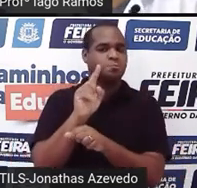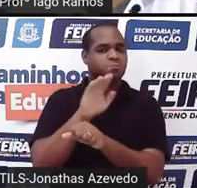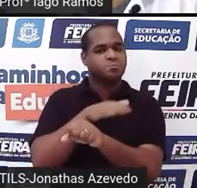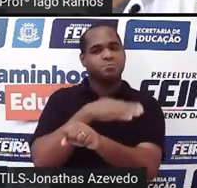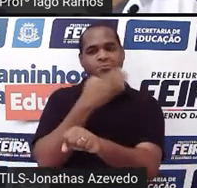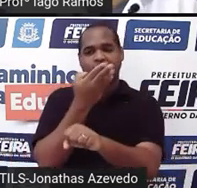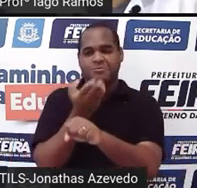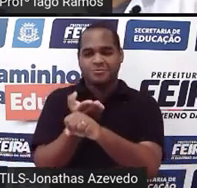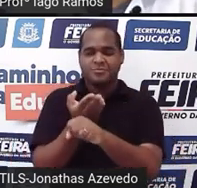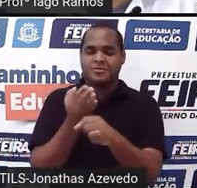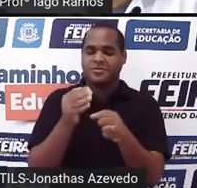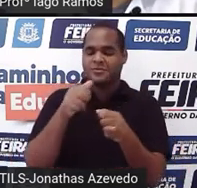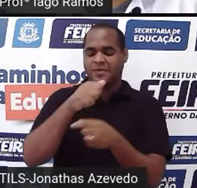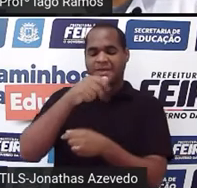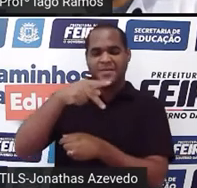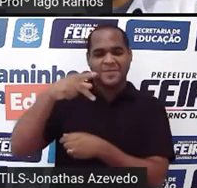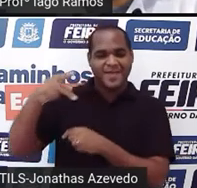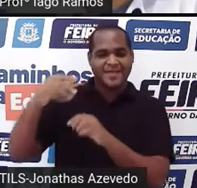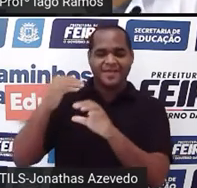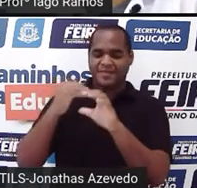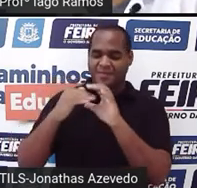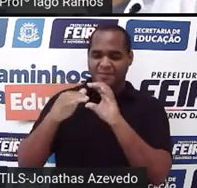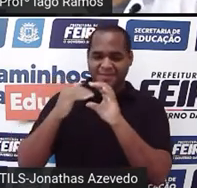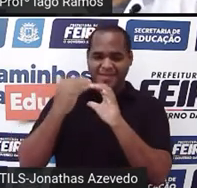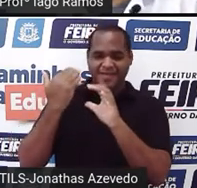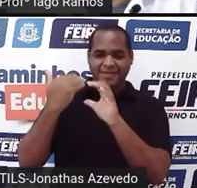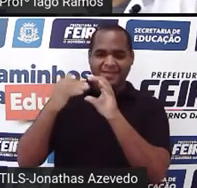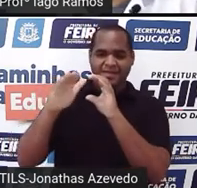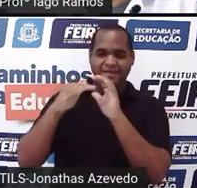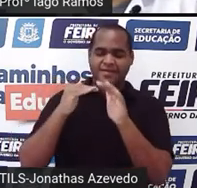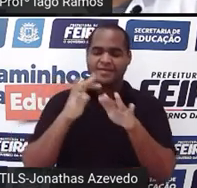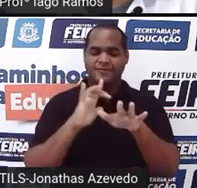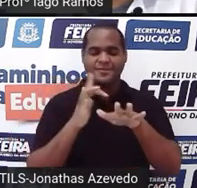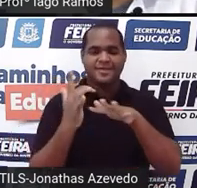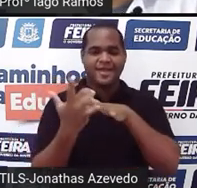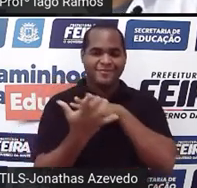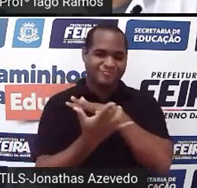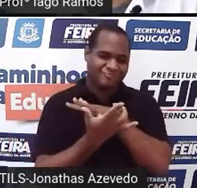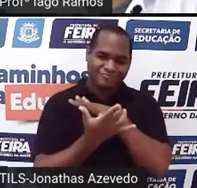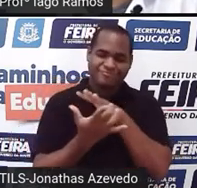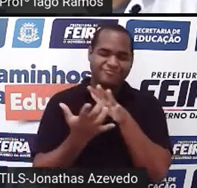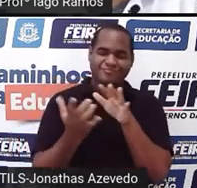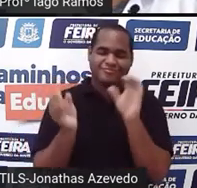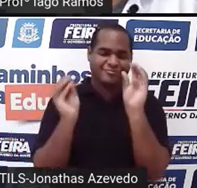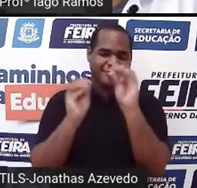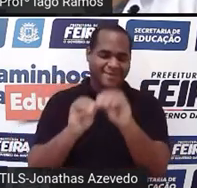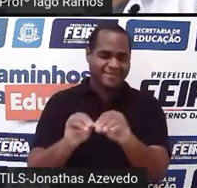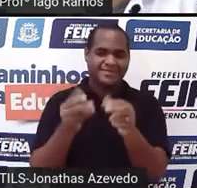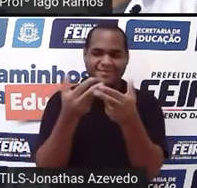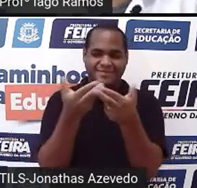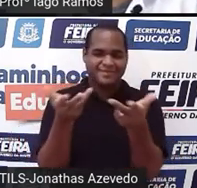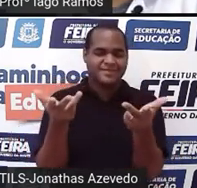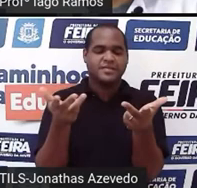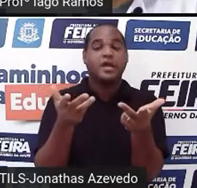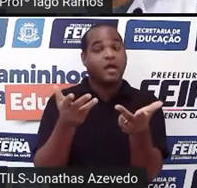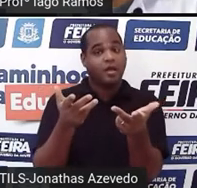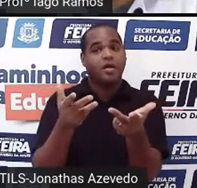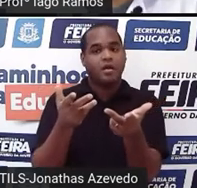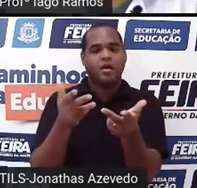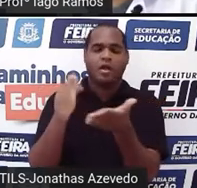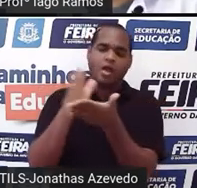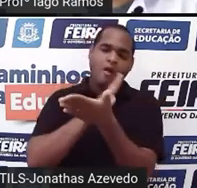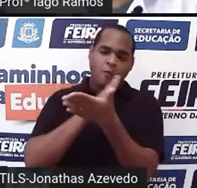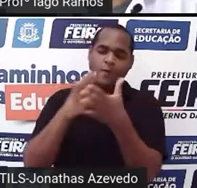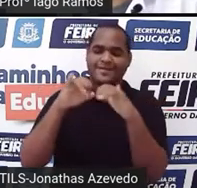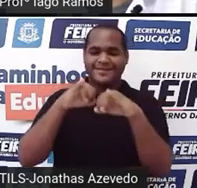né? Nos aplicativos de mensagem, nas redes sociais. Então, algumas dessas notícias